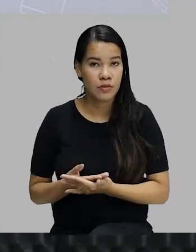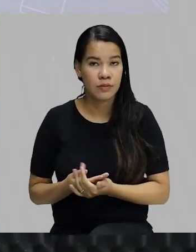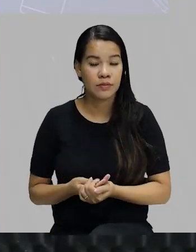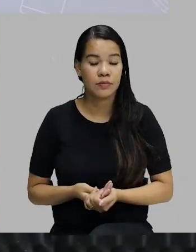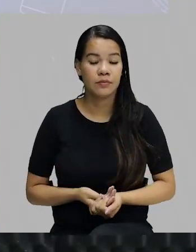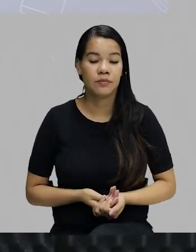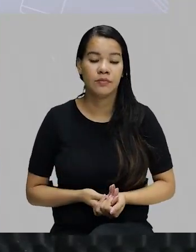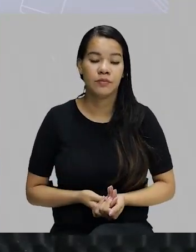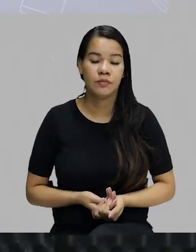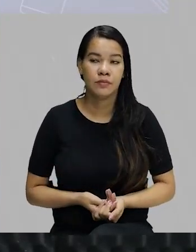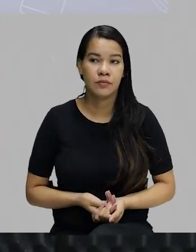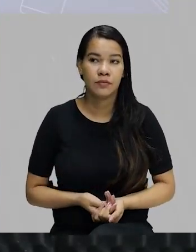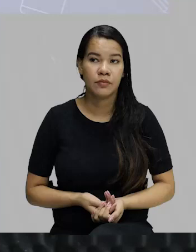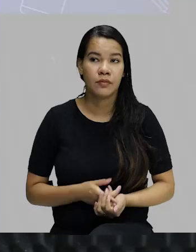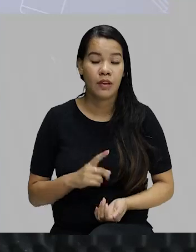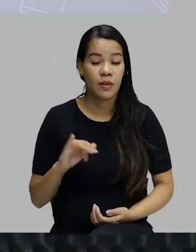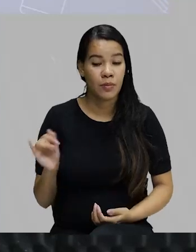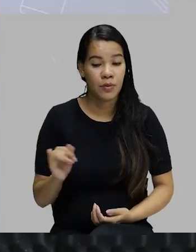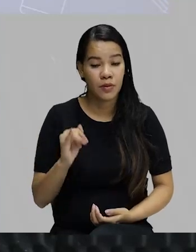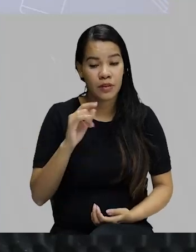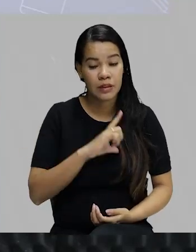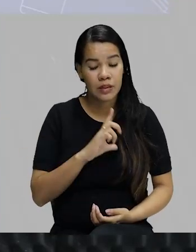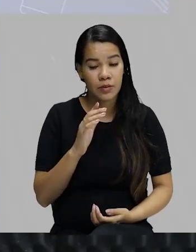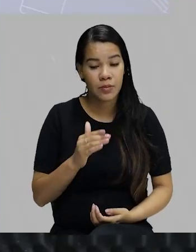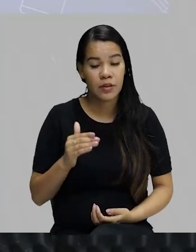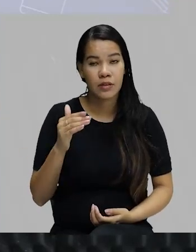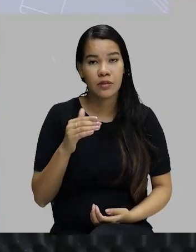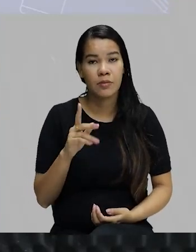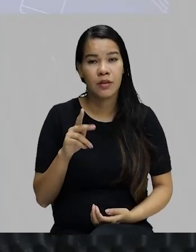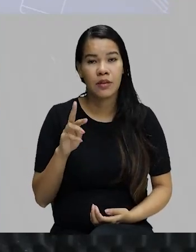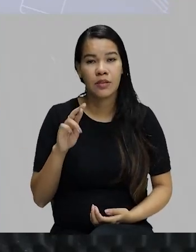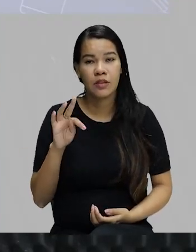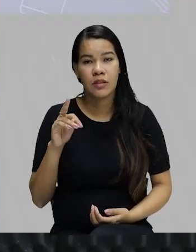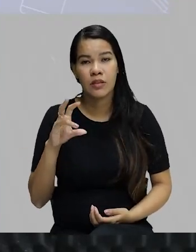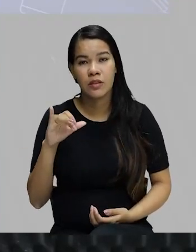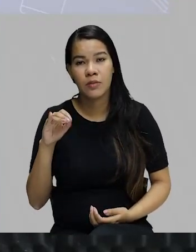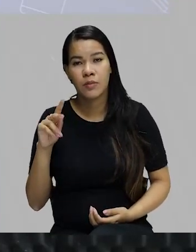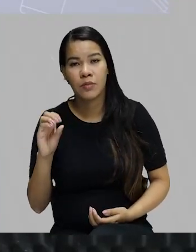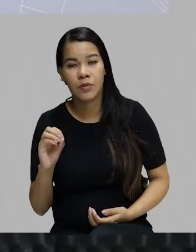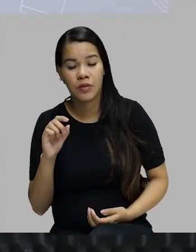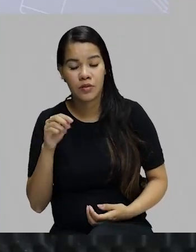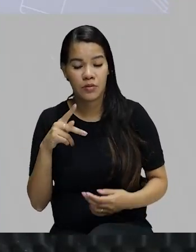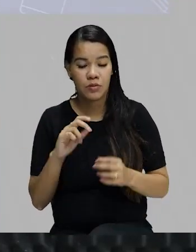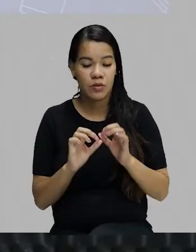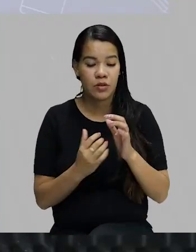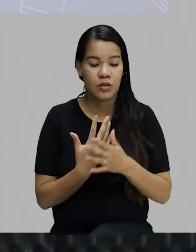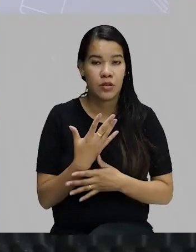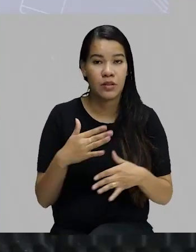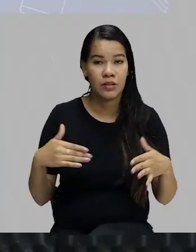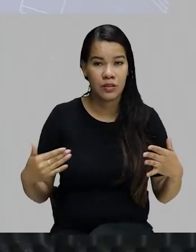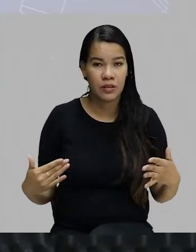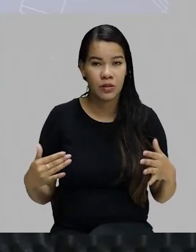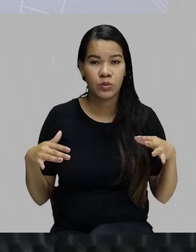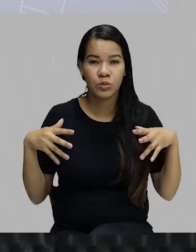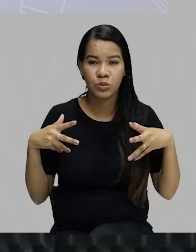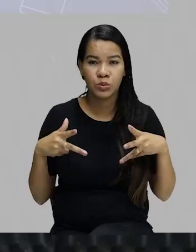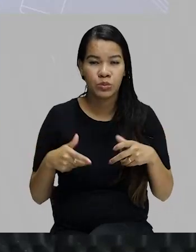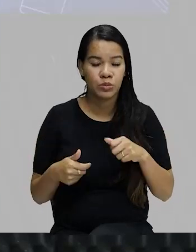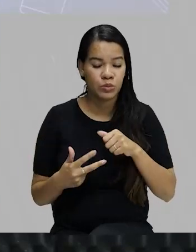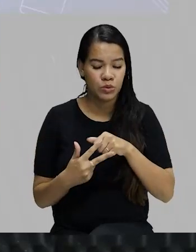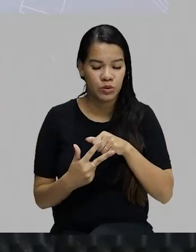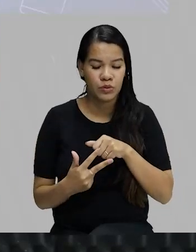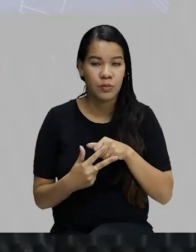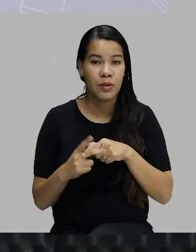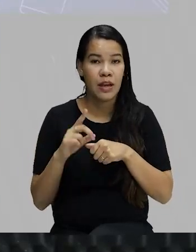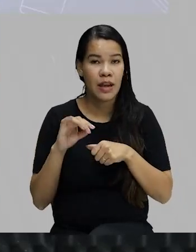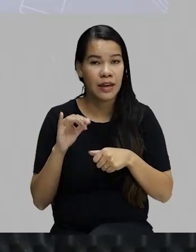perfeito também é muito importante, que tenha um participo na sua construção. Então, tudo de verbo